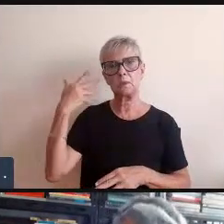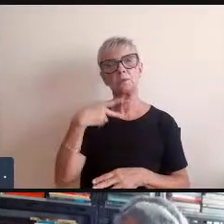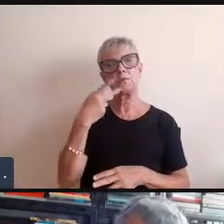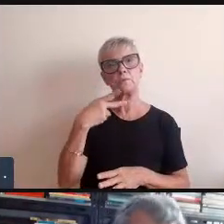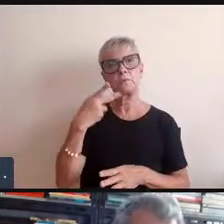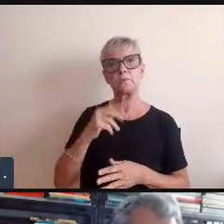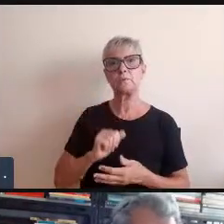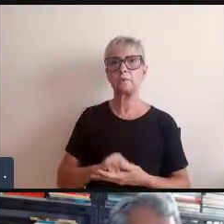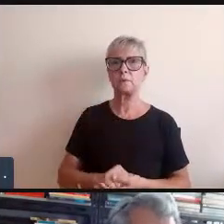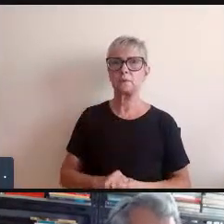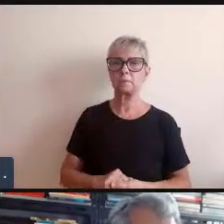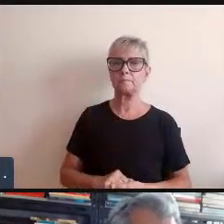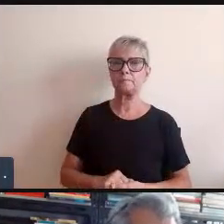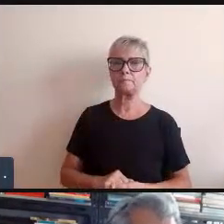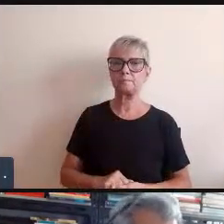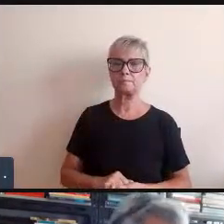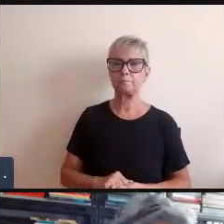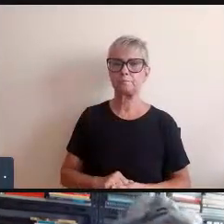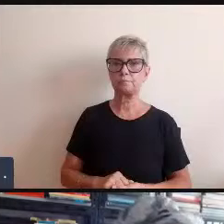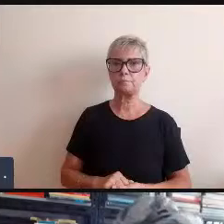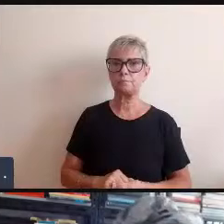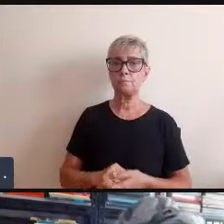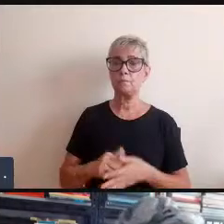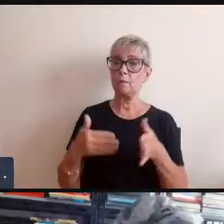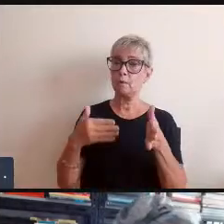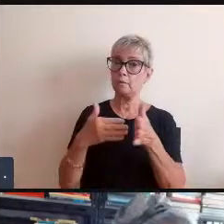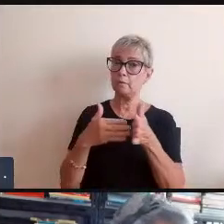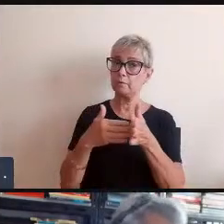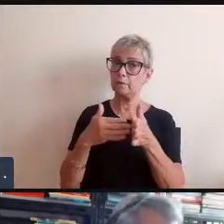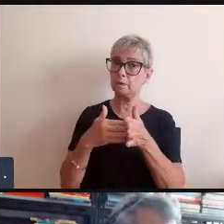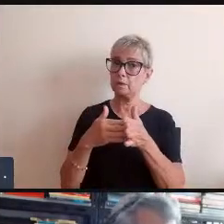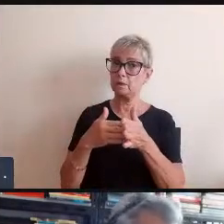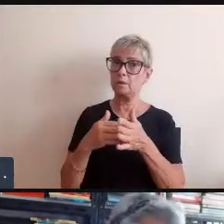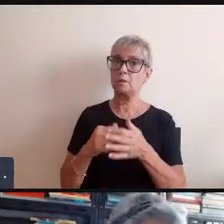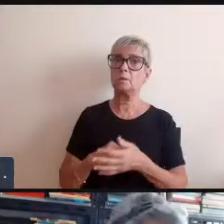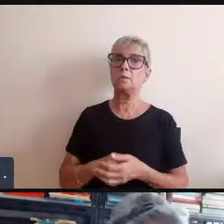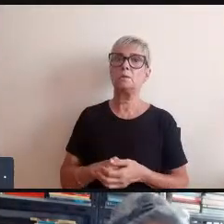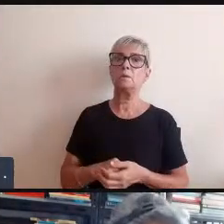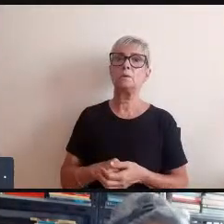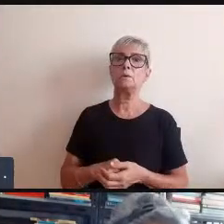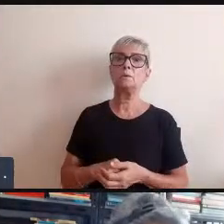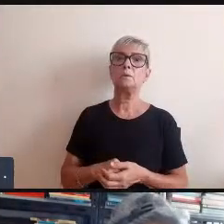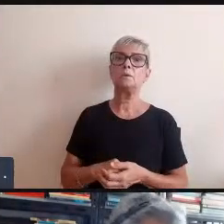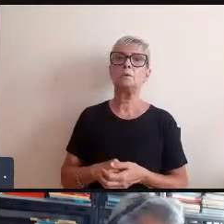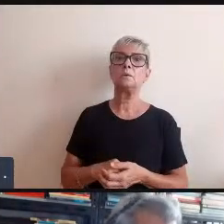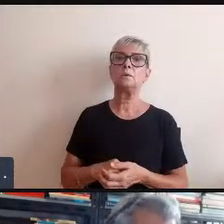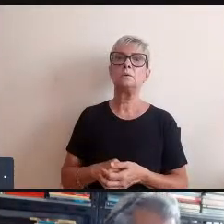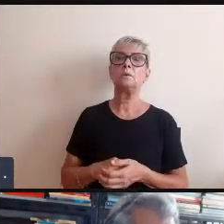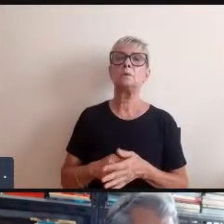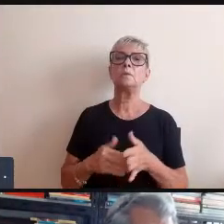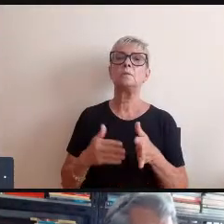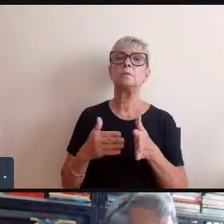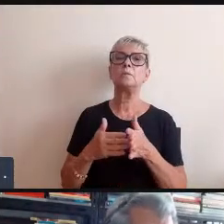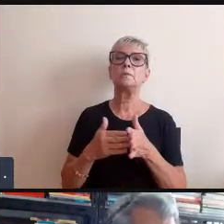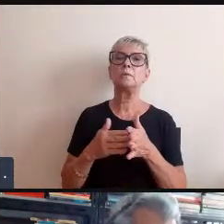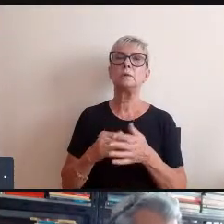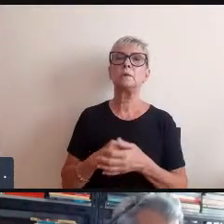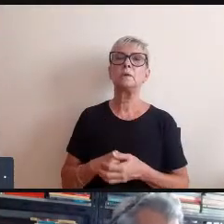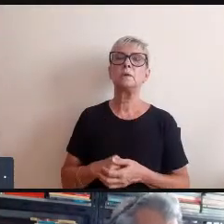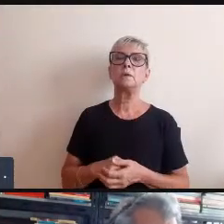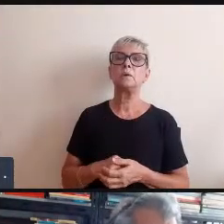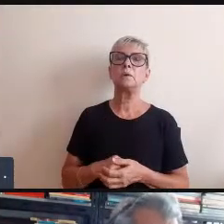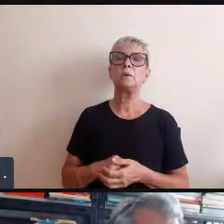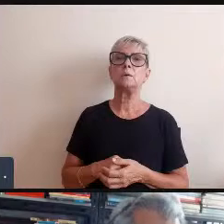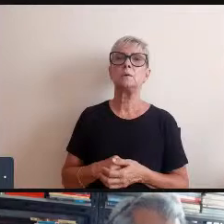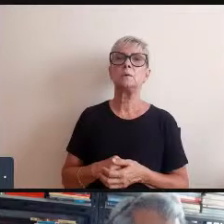reflexões e ao fim disso eu estou com a tarefa em glória aqui de chamar atenção para vocês em relação a esse tempo acho que logo em